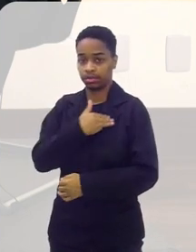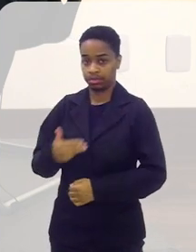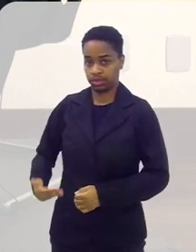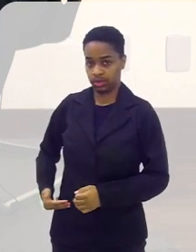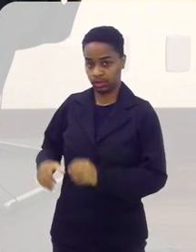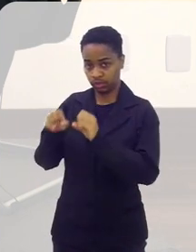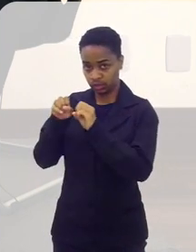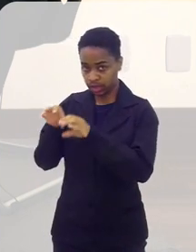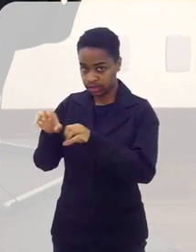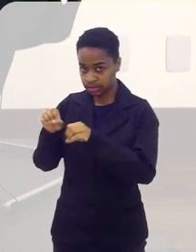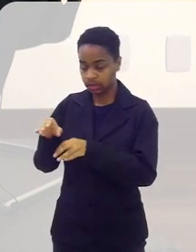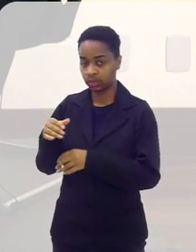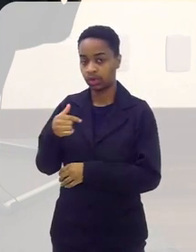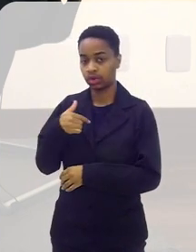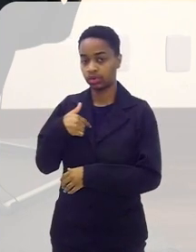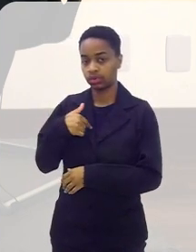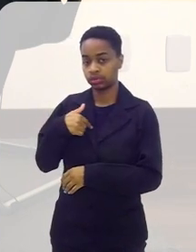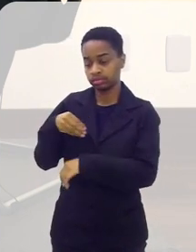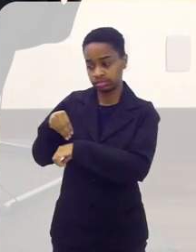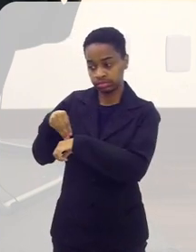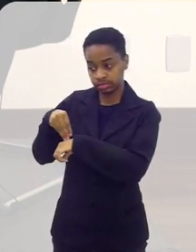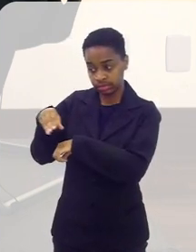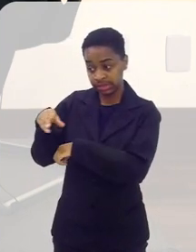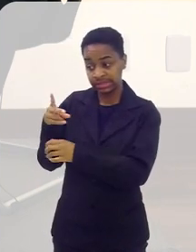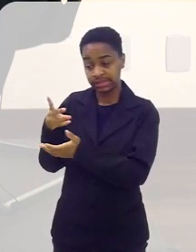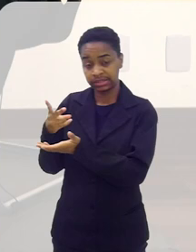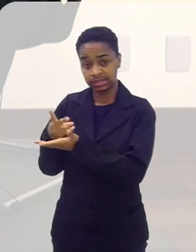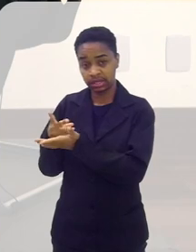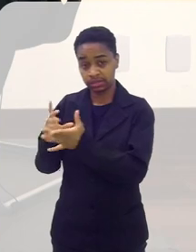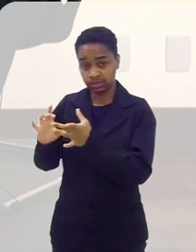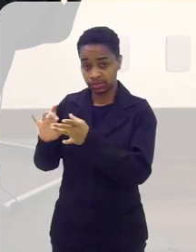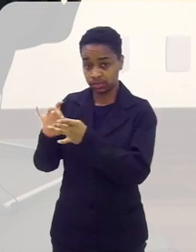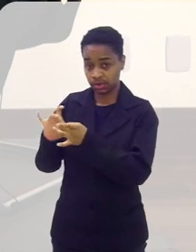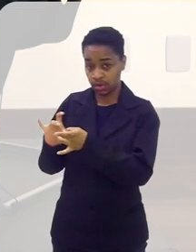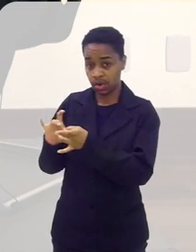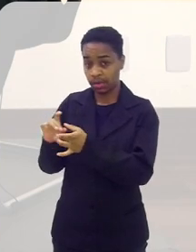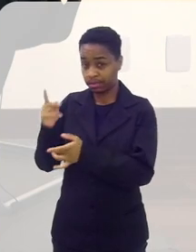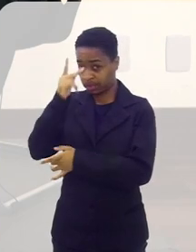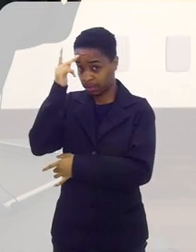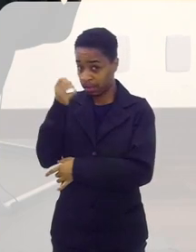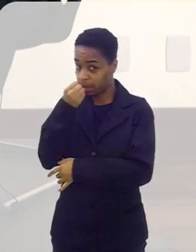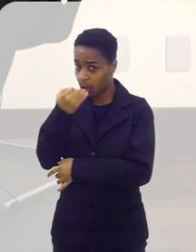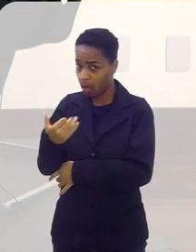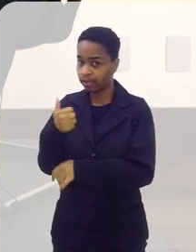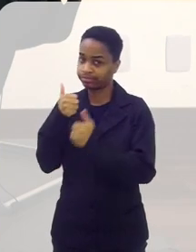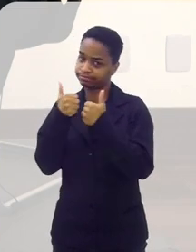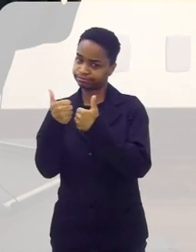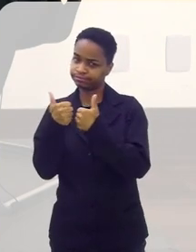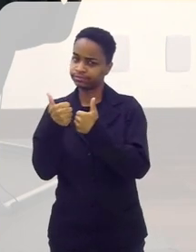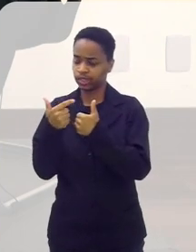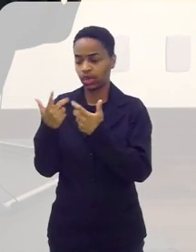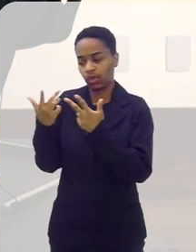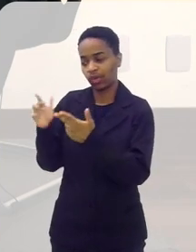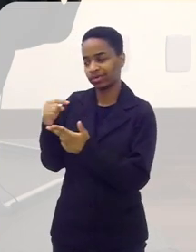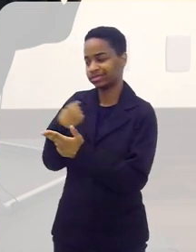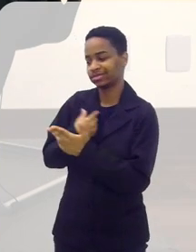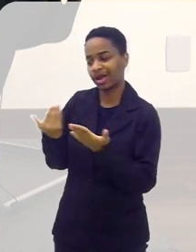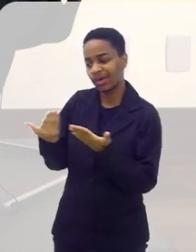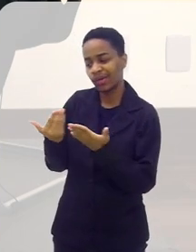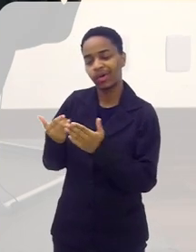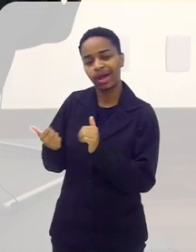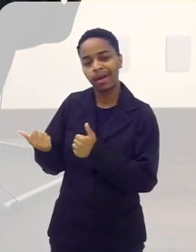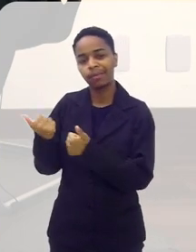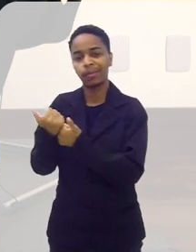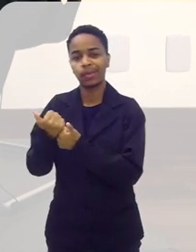ministro da Educação que sempre estar do lado do mocinho é bom. Que é o nosso caso, né?